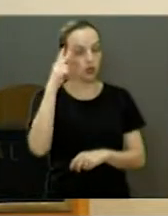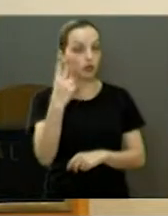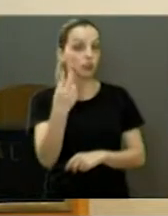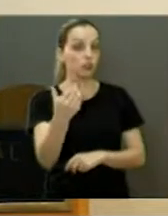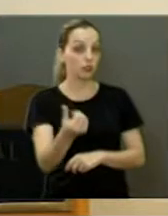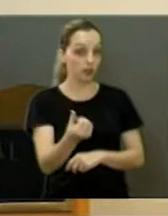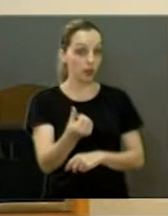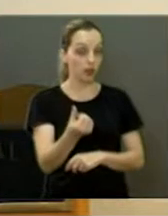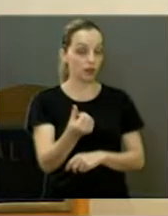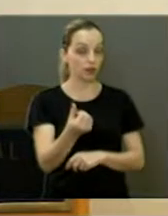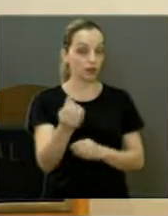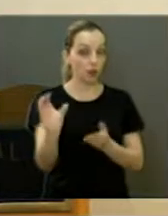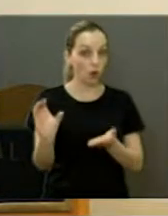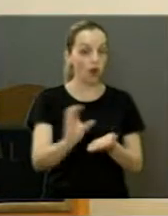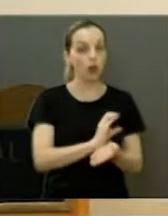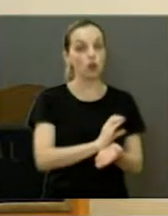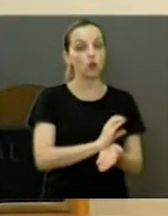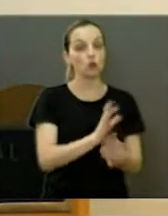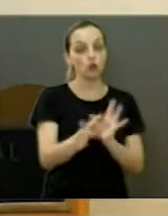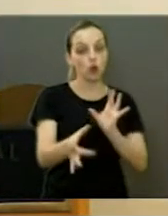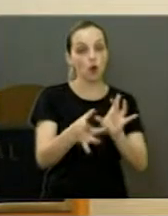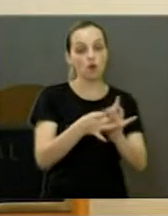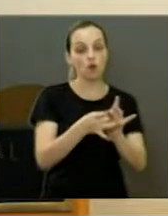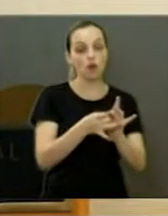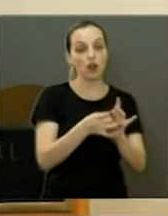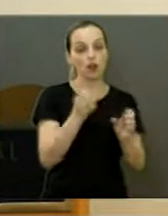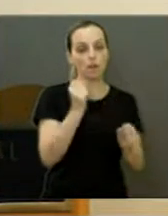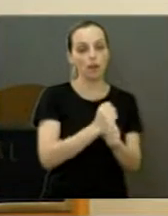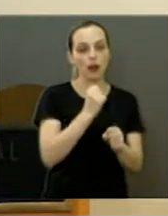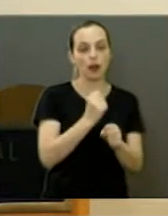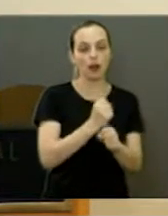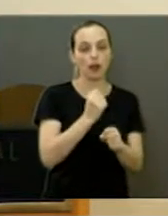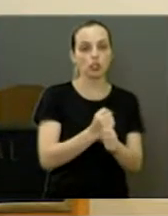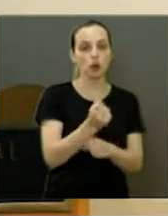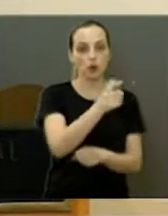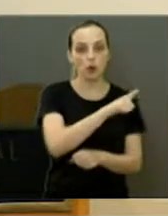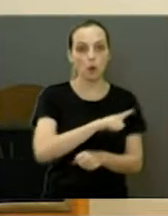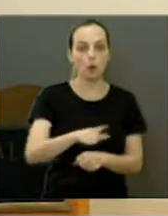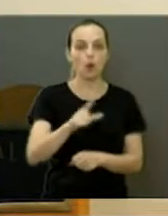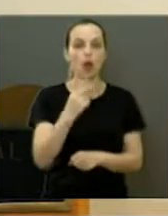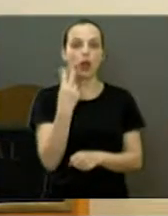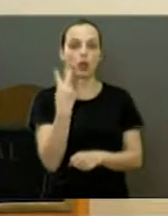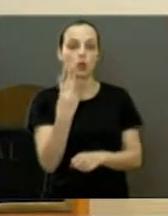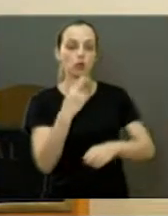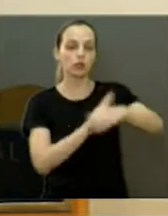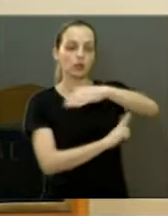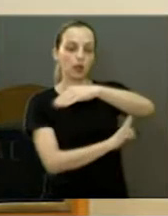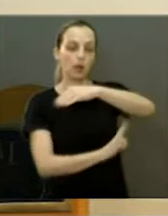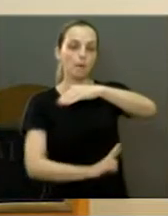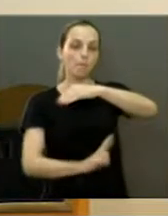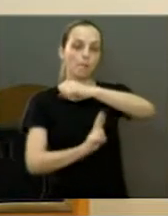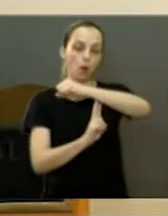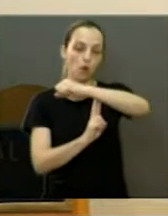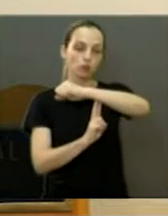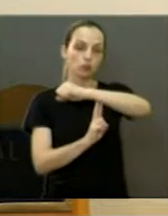26. Trata-se de três convênios para obras de manutenção de duas pontes no